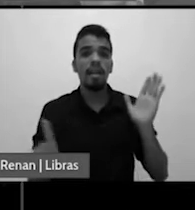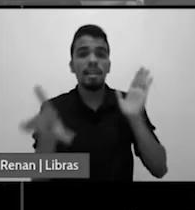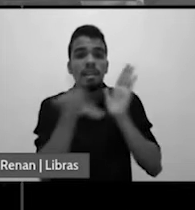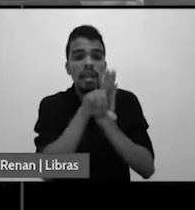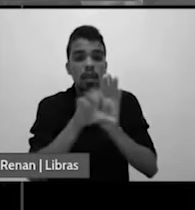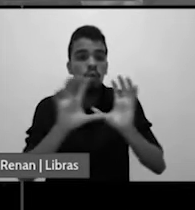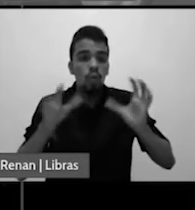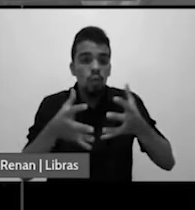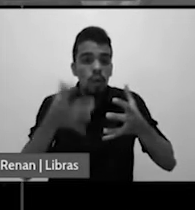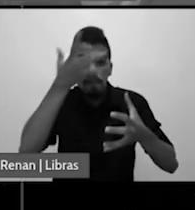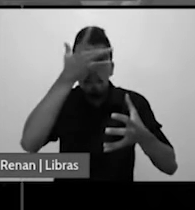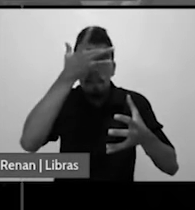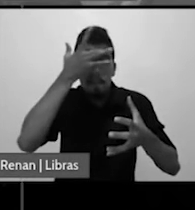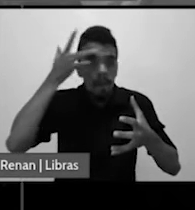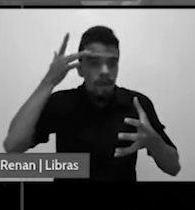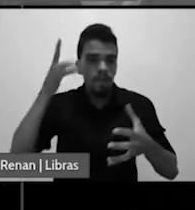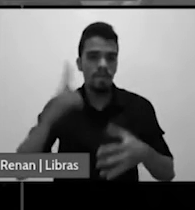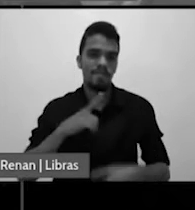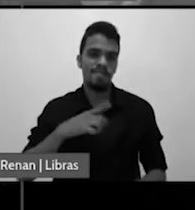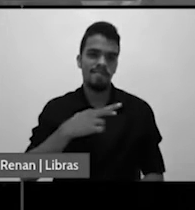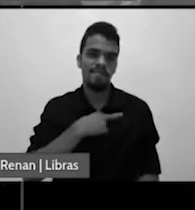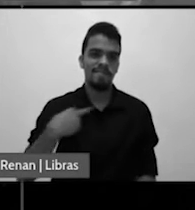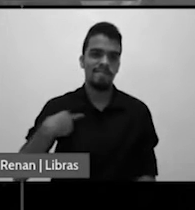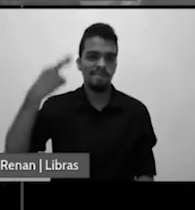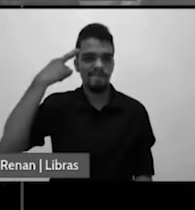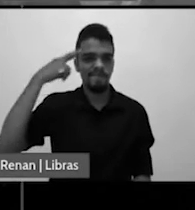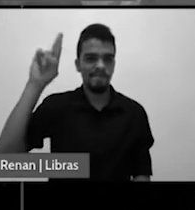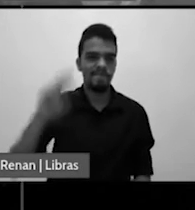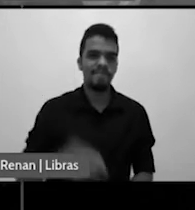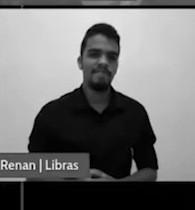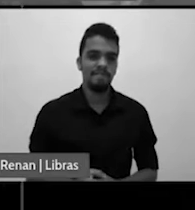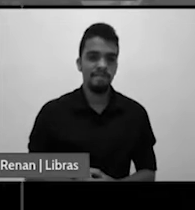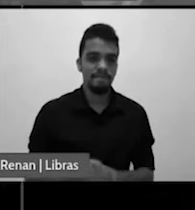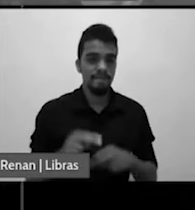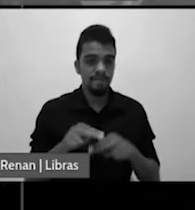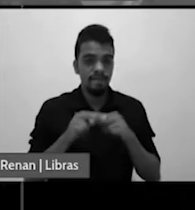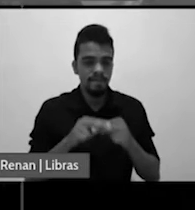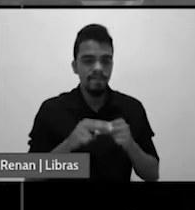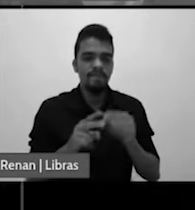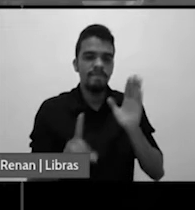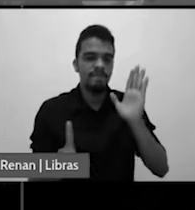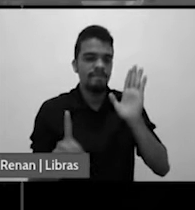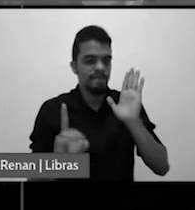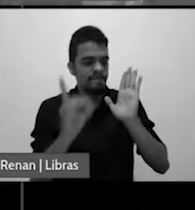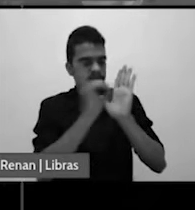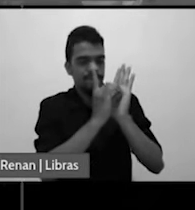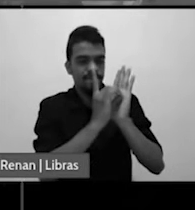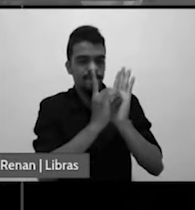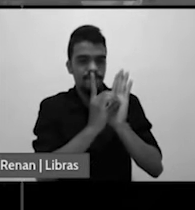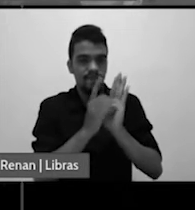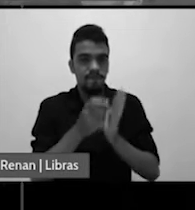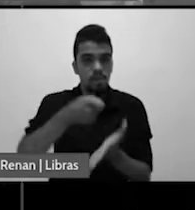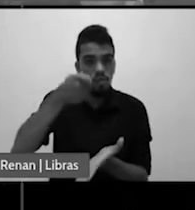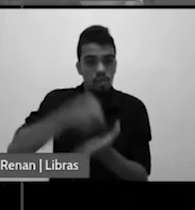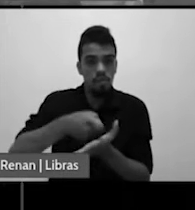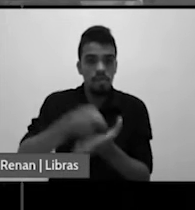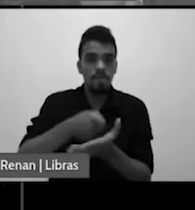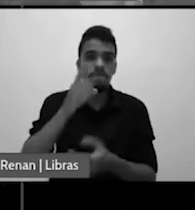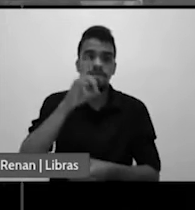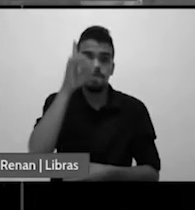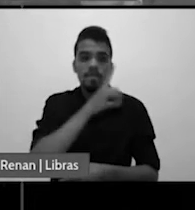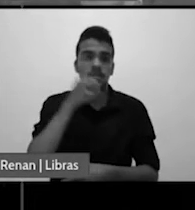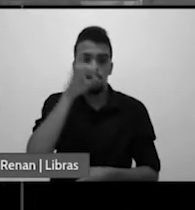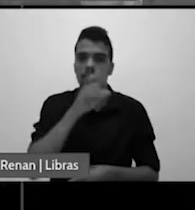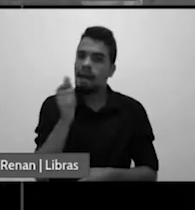na sua religião então ela diz que o decreto determina a marca da besta a observância do domingo não é ainda o sinal da